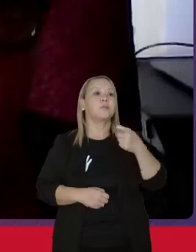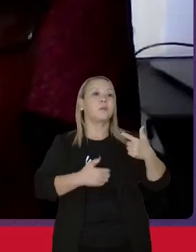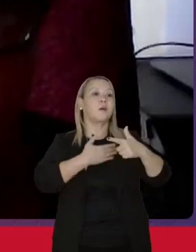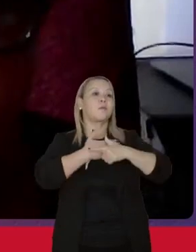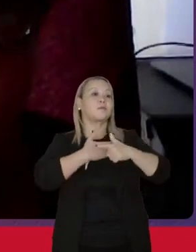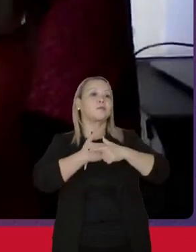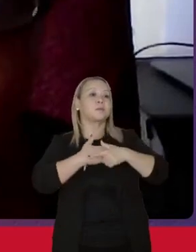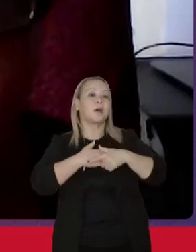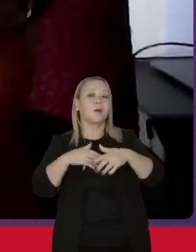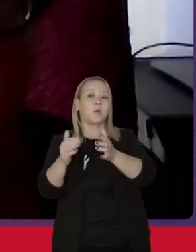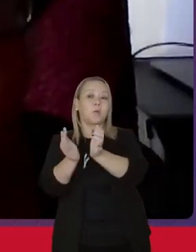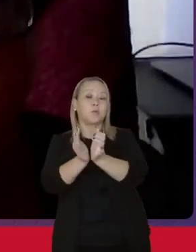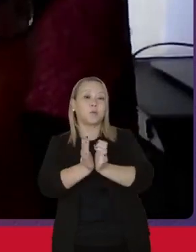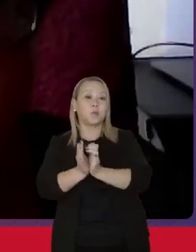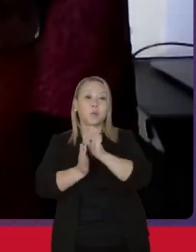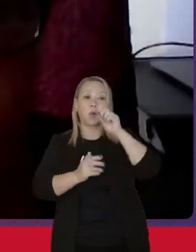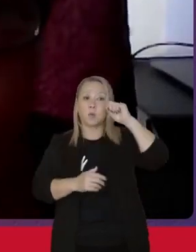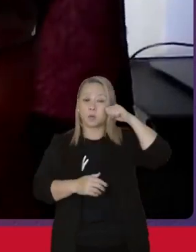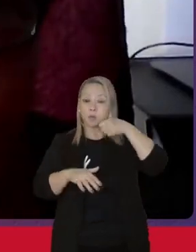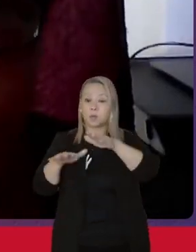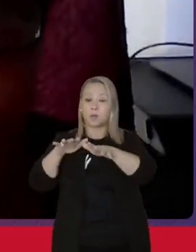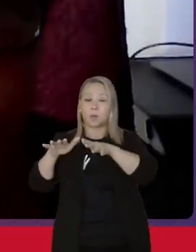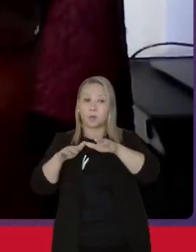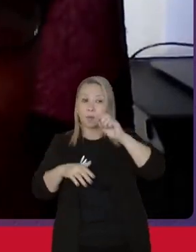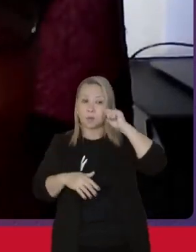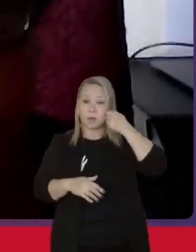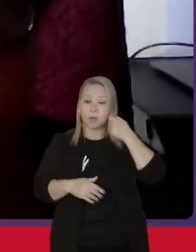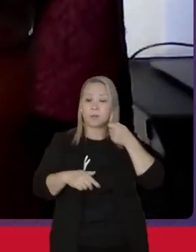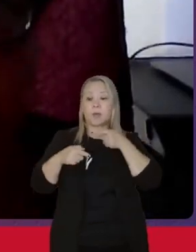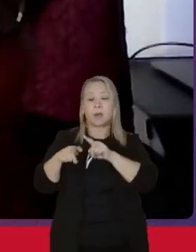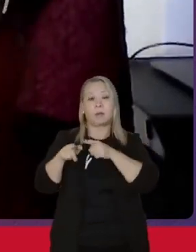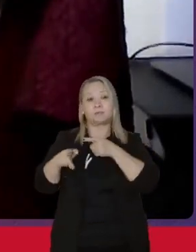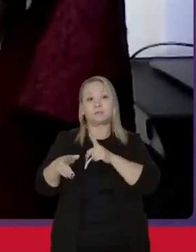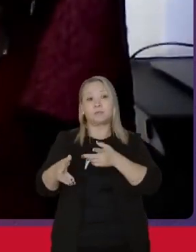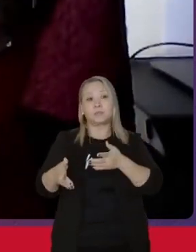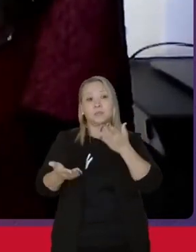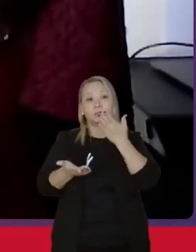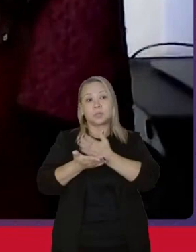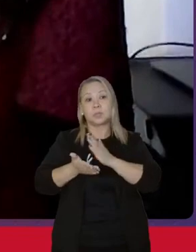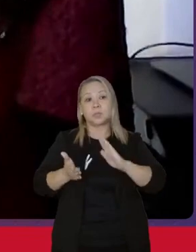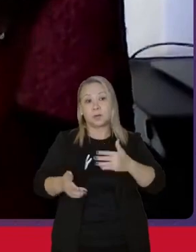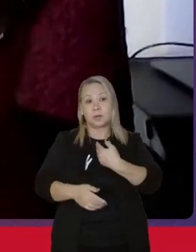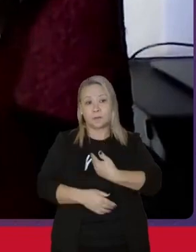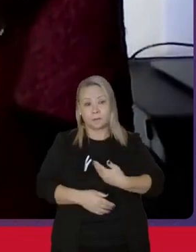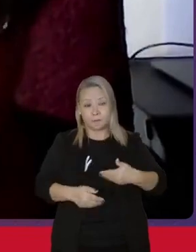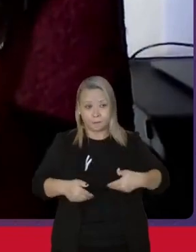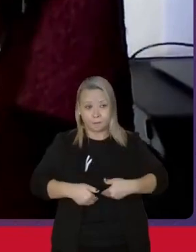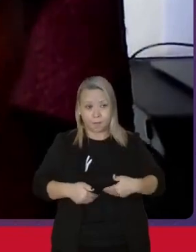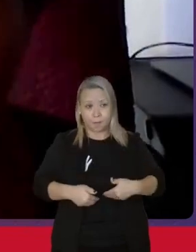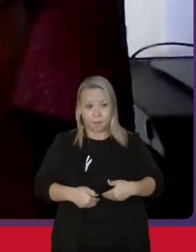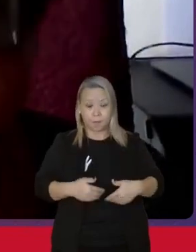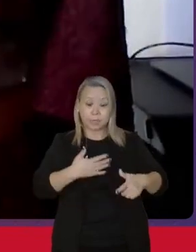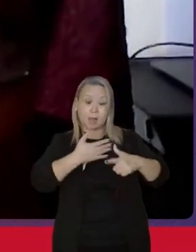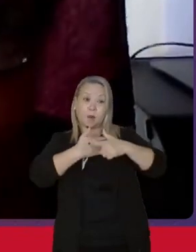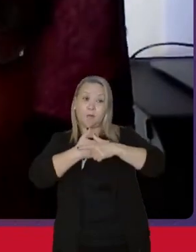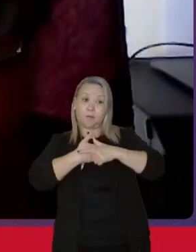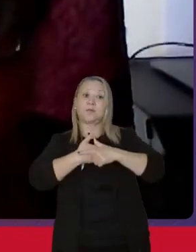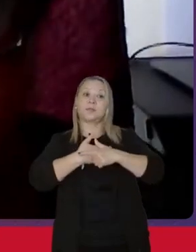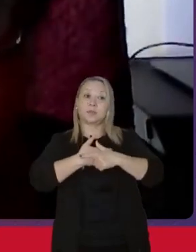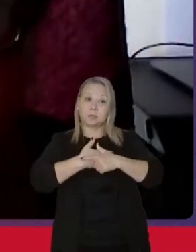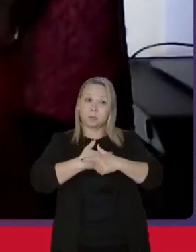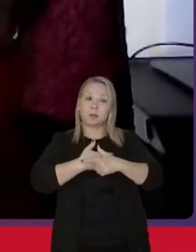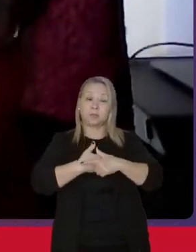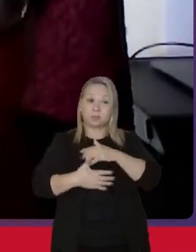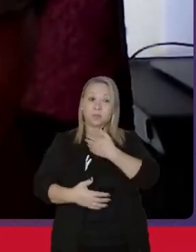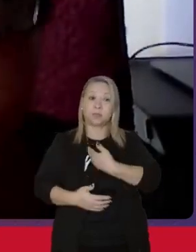organizações negras, isso é papel, o combate à fome é papel de governos, porque com emprego,